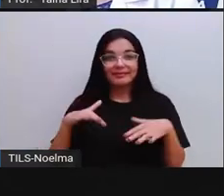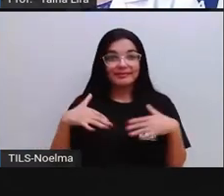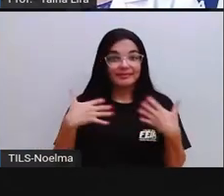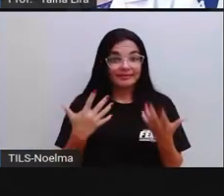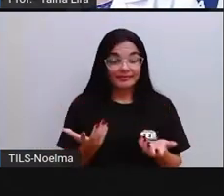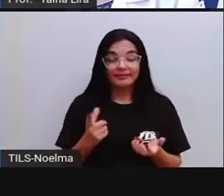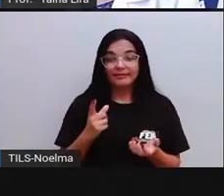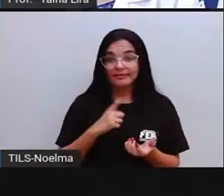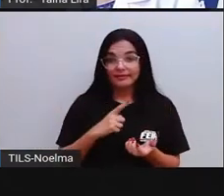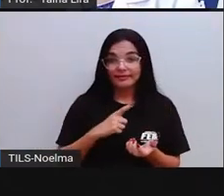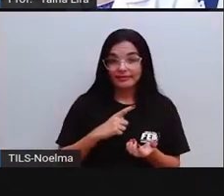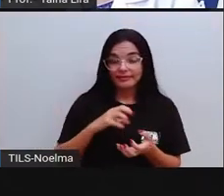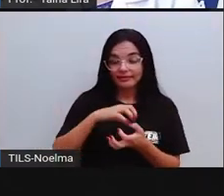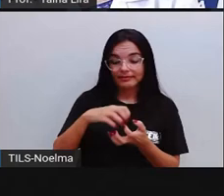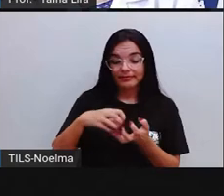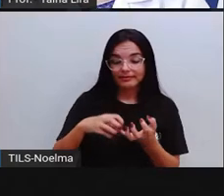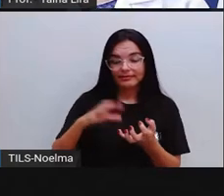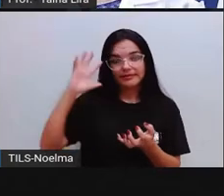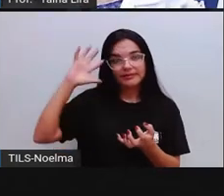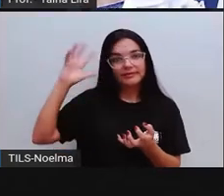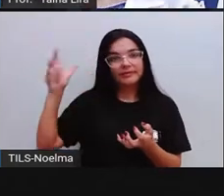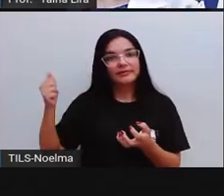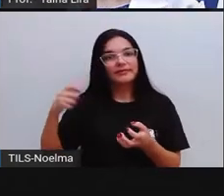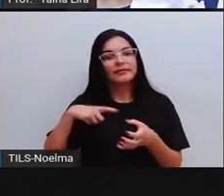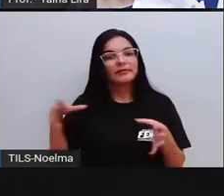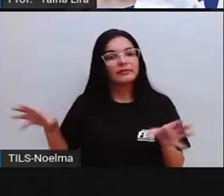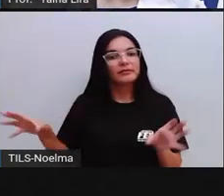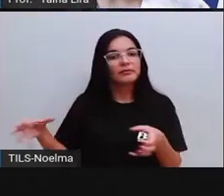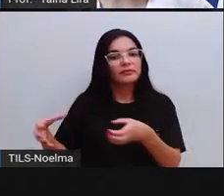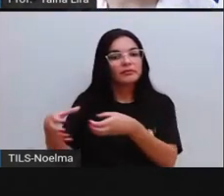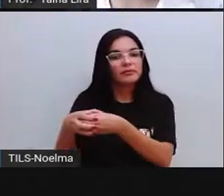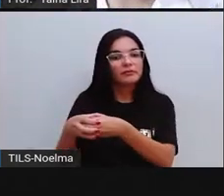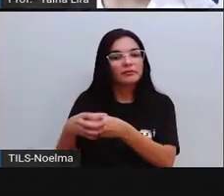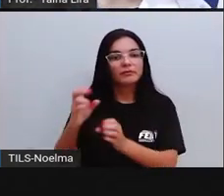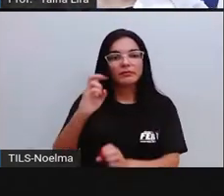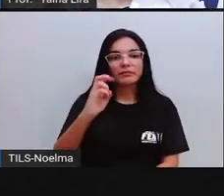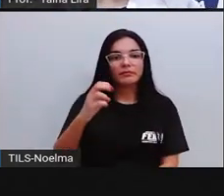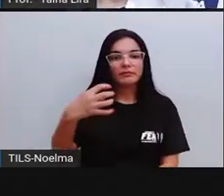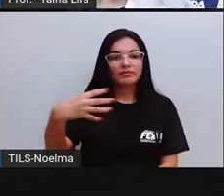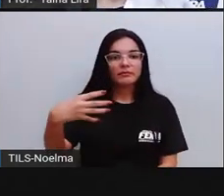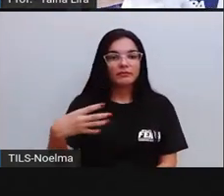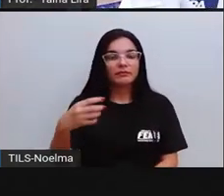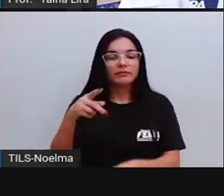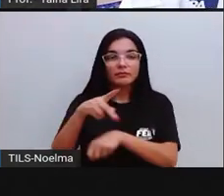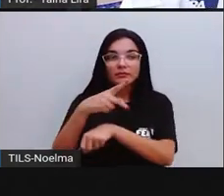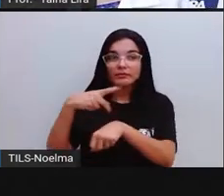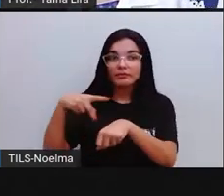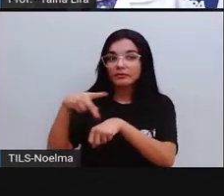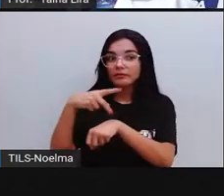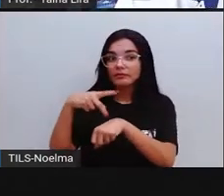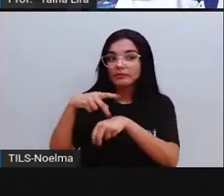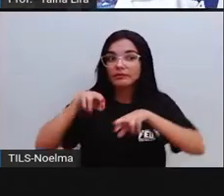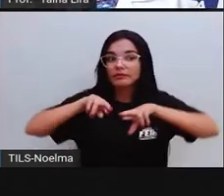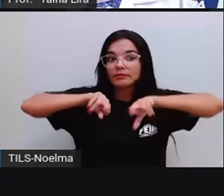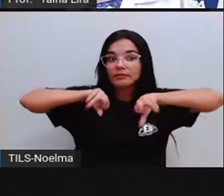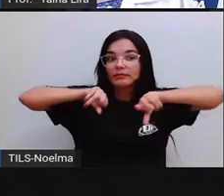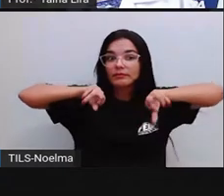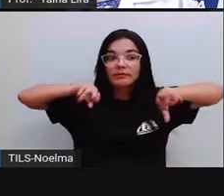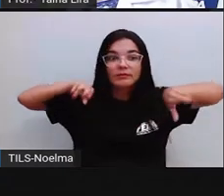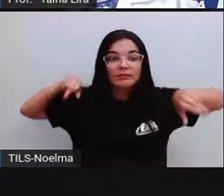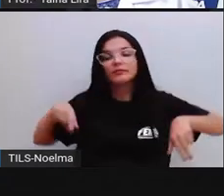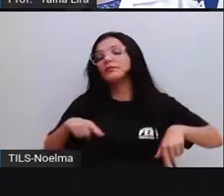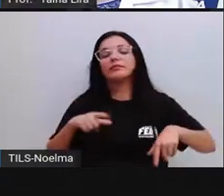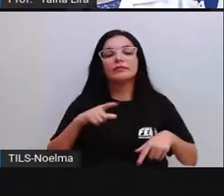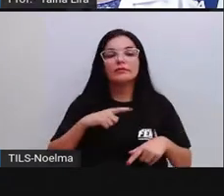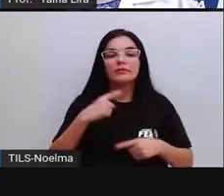continente africano é formado por 54 países, tá? Vocês lembram que a Pró já falou aí